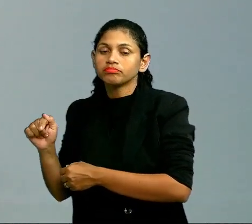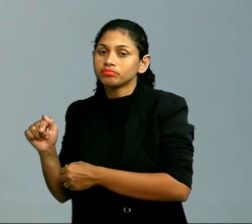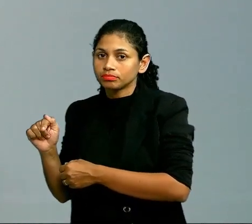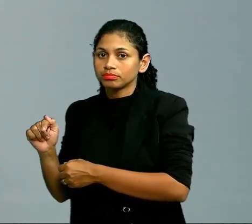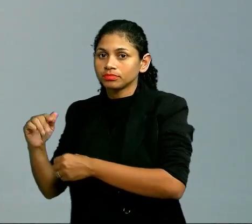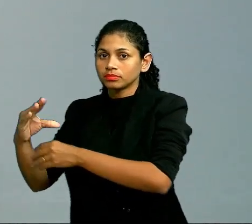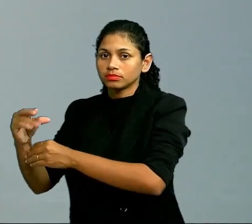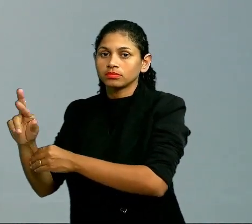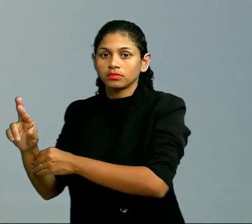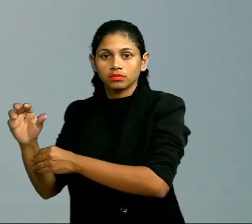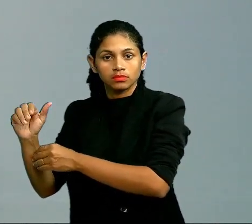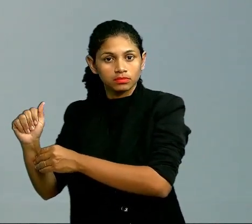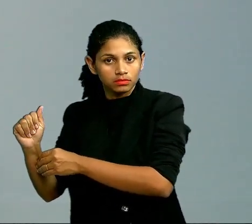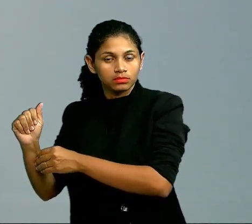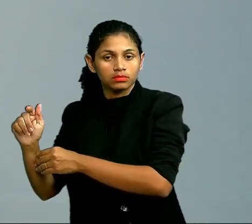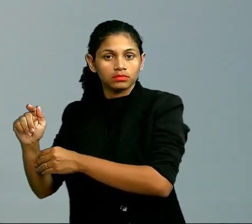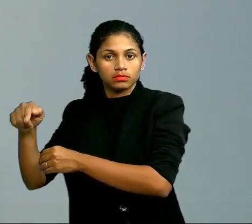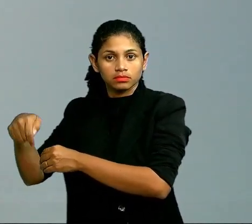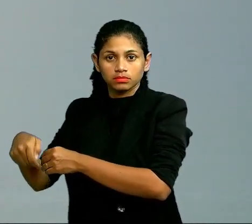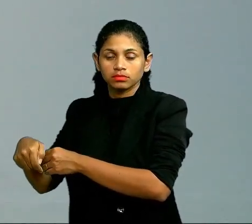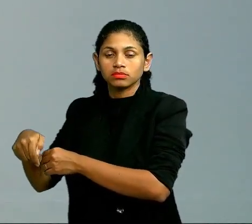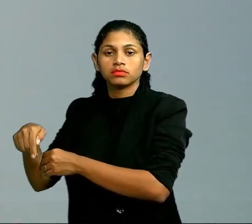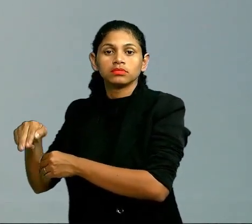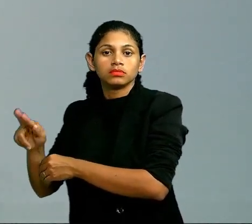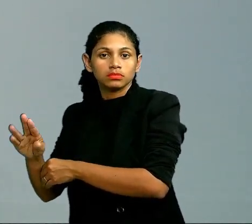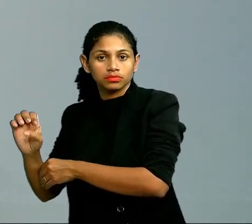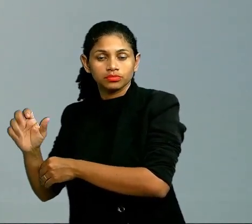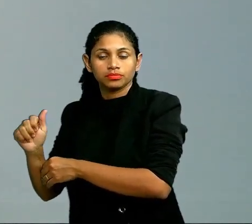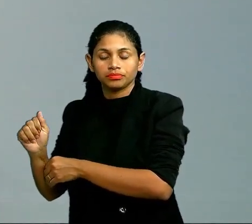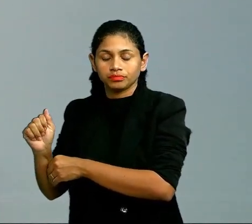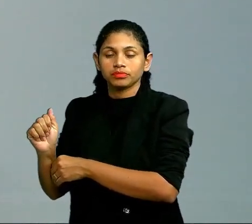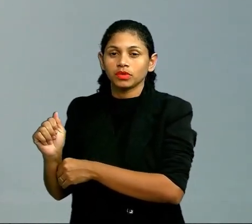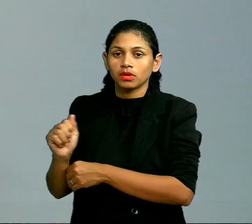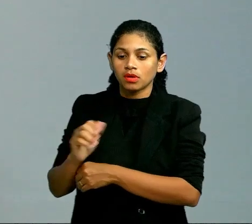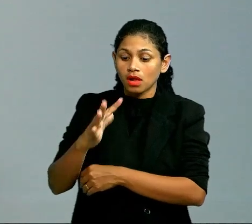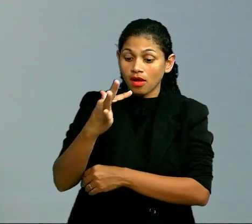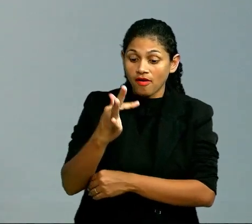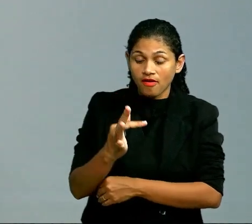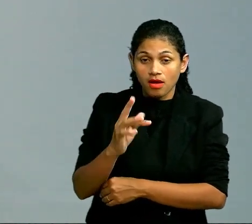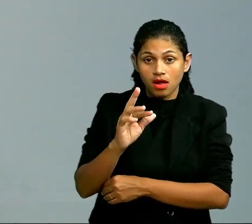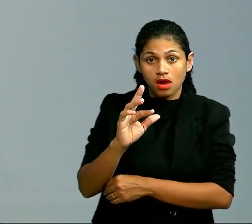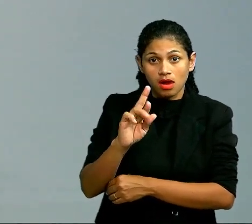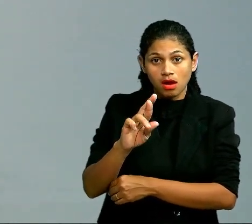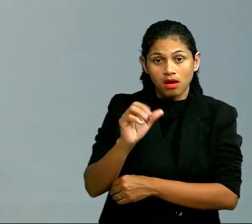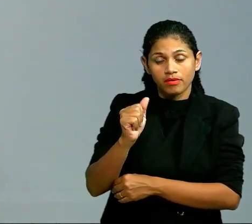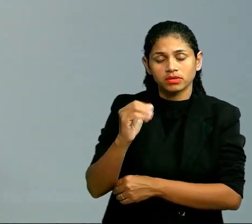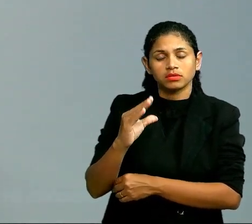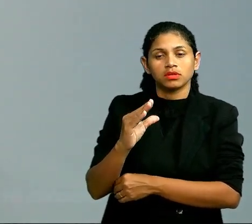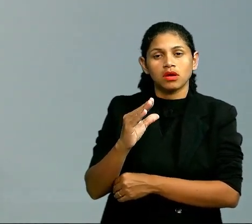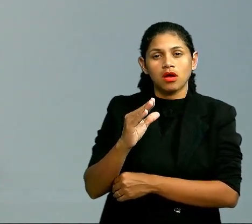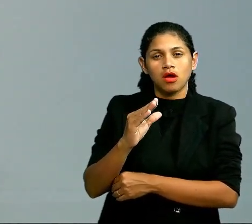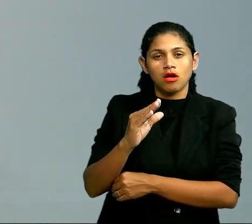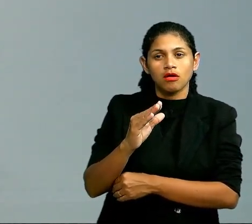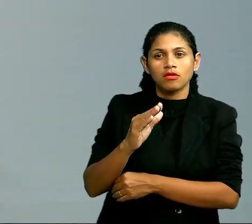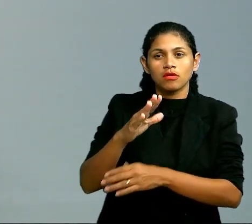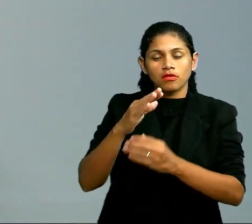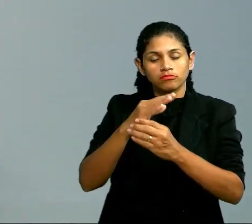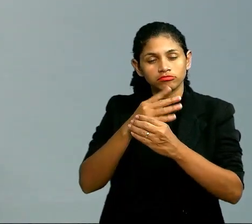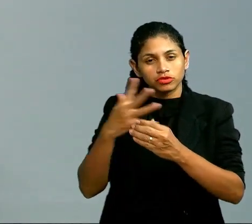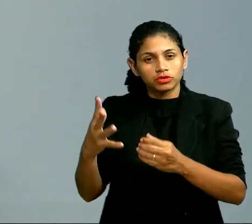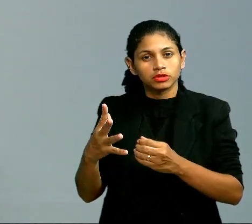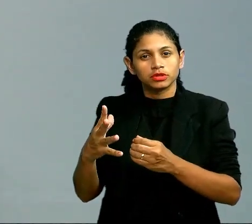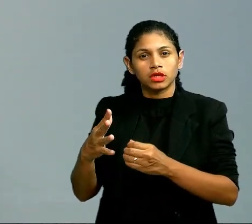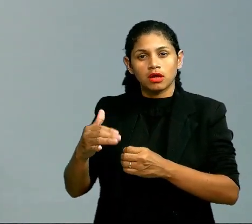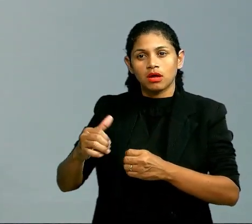acionar, eu vou tirar as frações brutas lá do petróleo. Então, vou tirar o diesel do petróleo, vou tirar a gasolina, vou tirar o gás de cozinha,